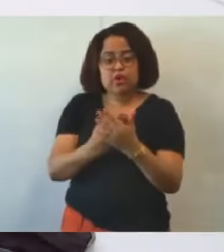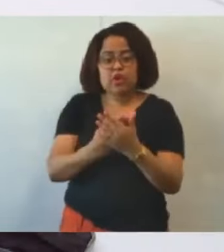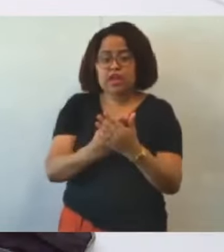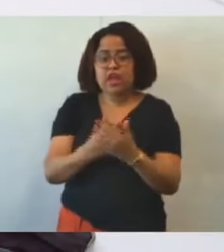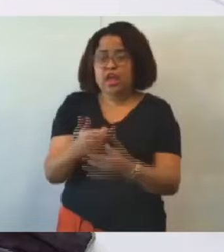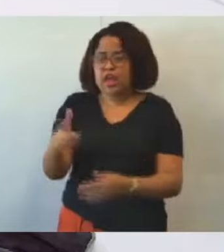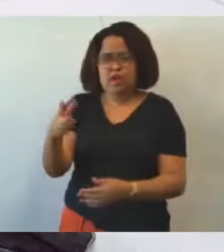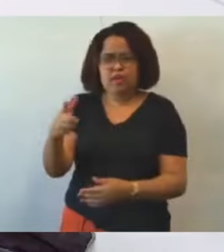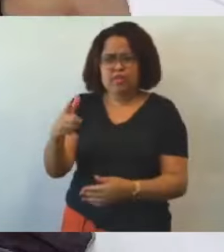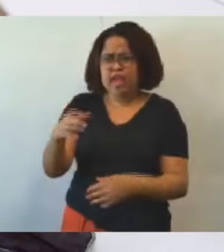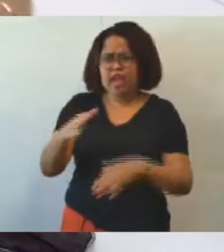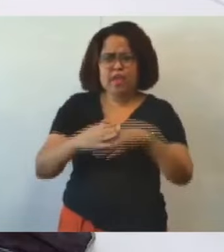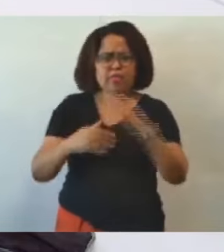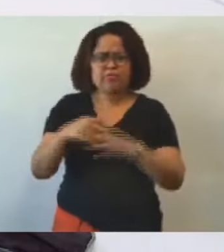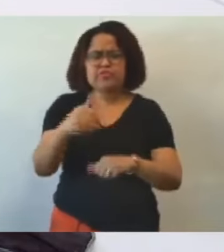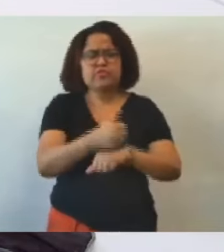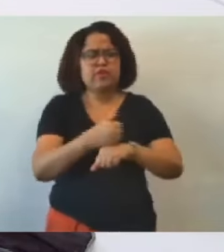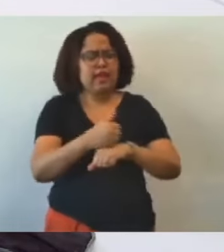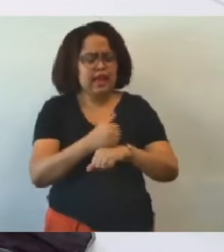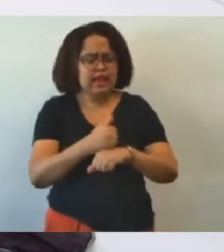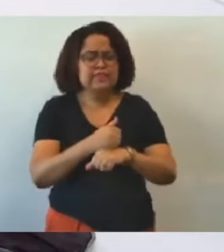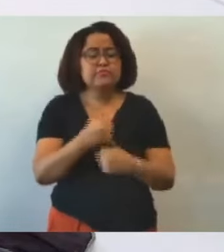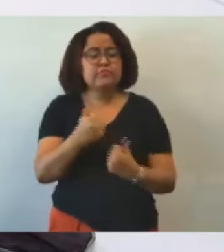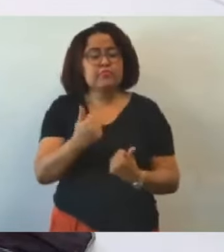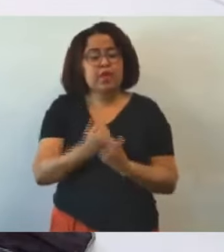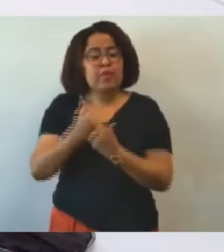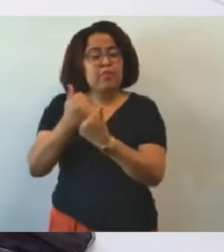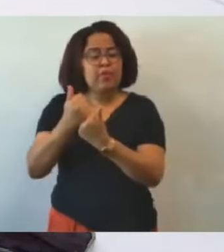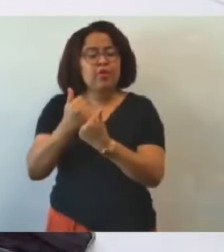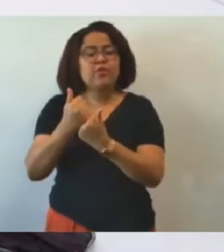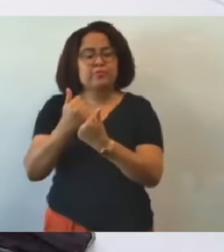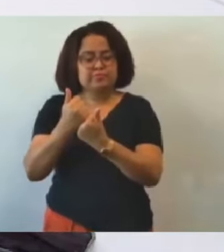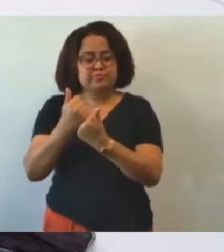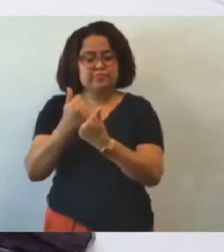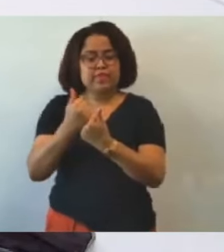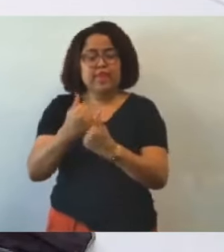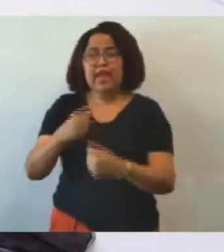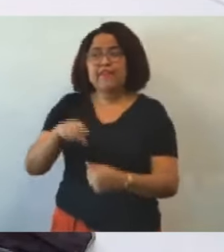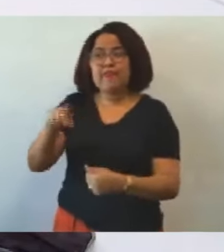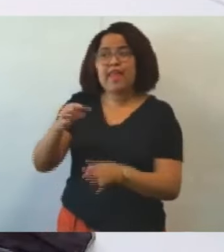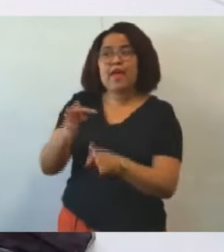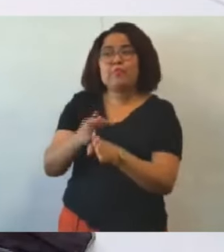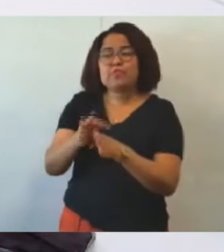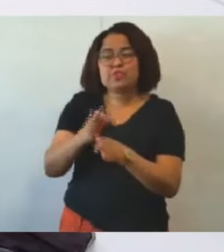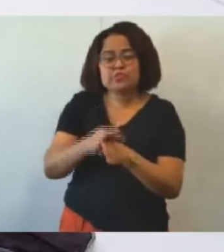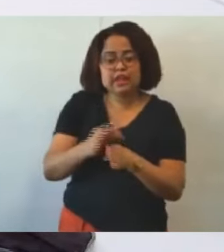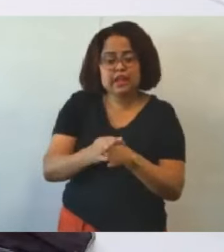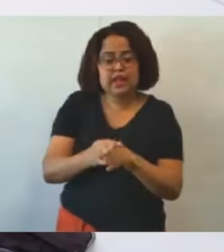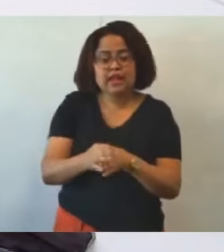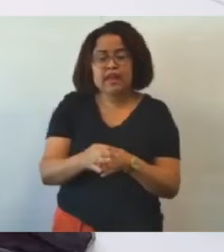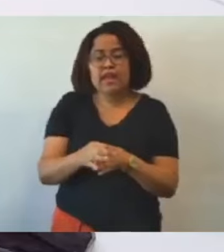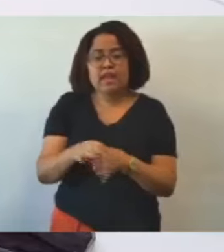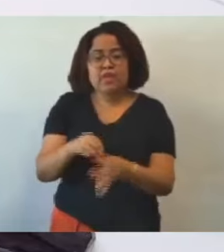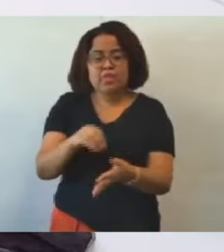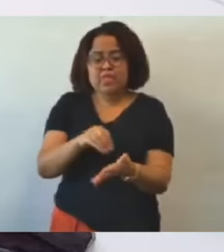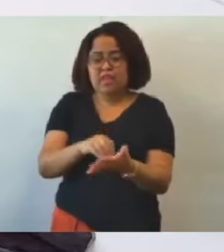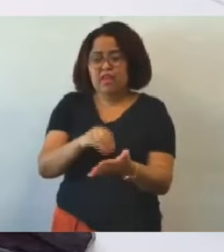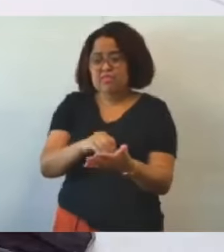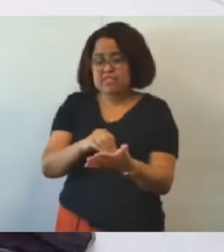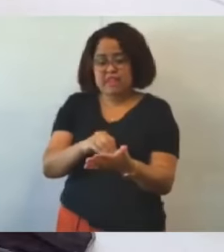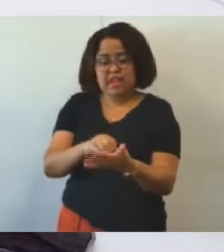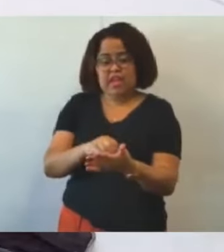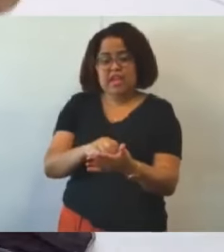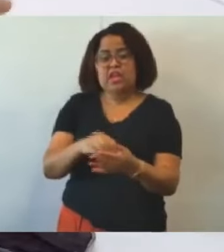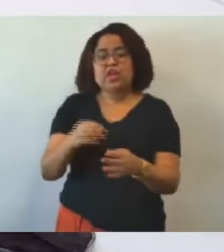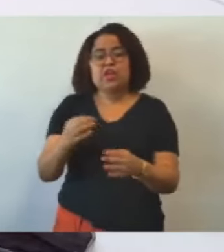com deficiência aí depois vai lá no conselho tutelar por quê? porque a criança com deficiência está sem um profissional de apoio aí agrediu um